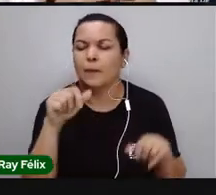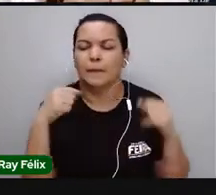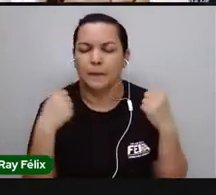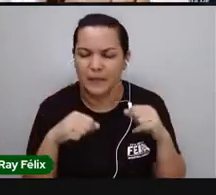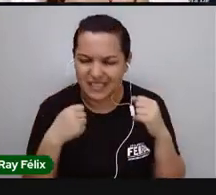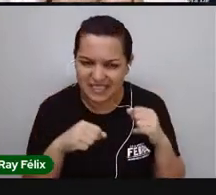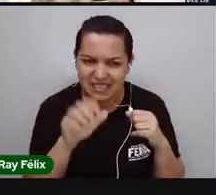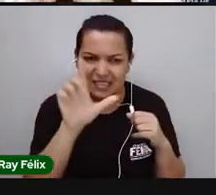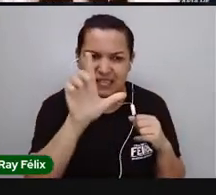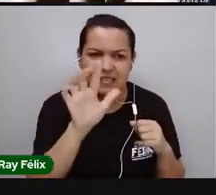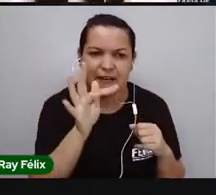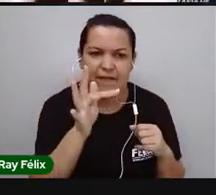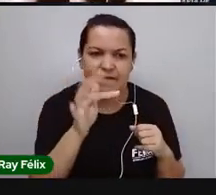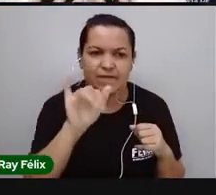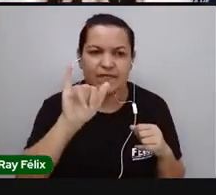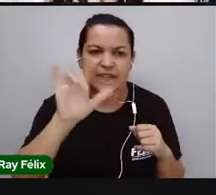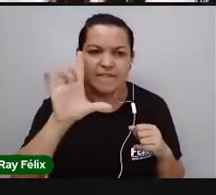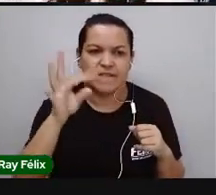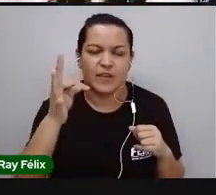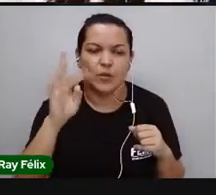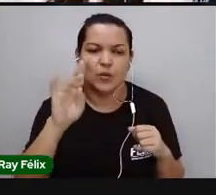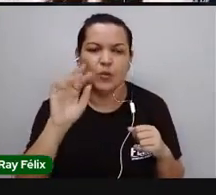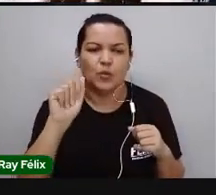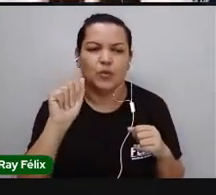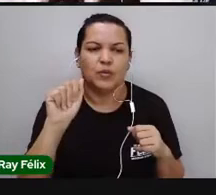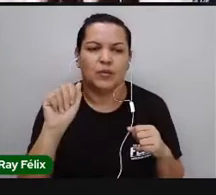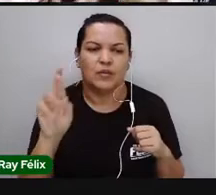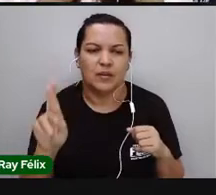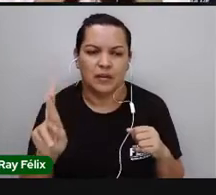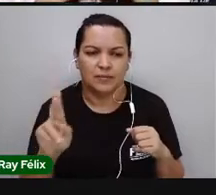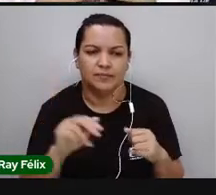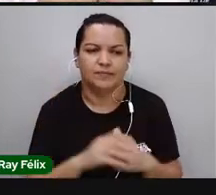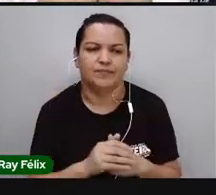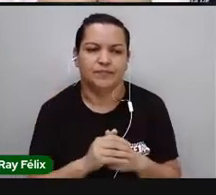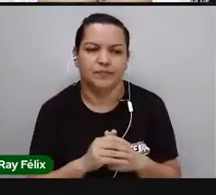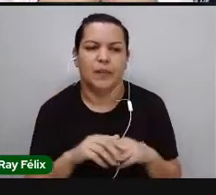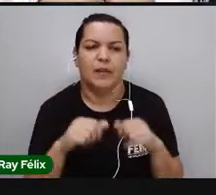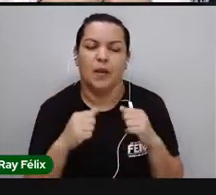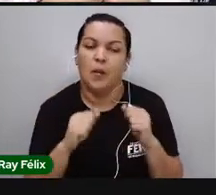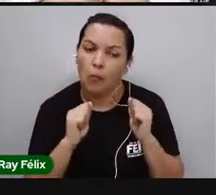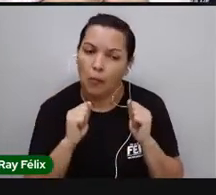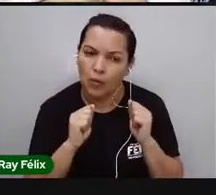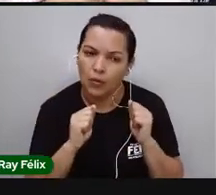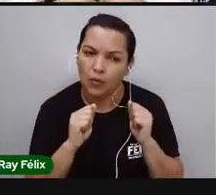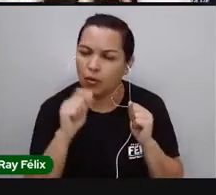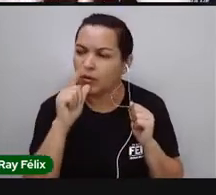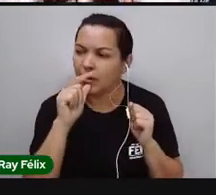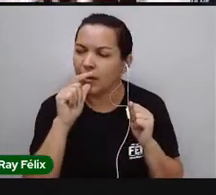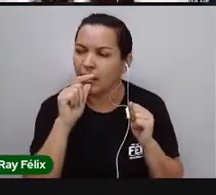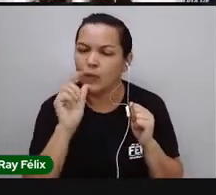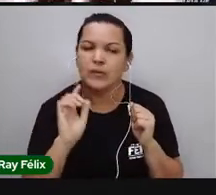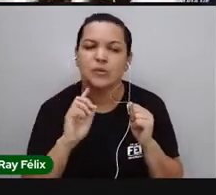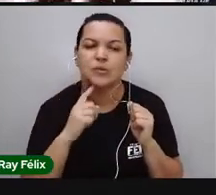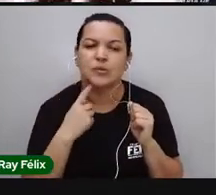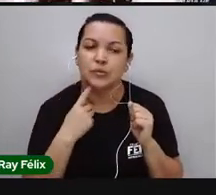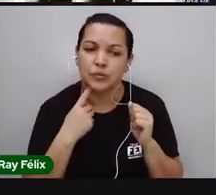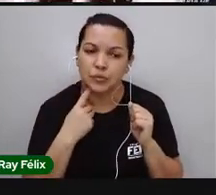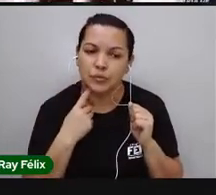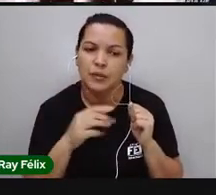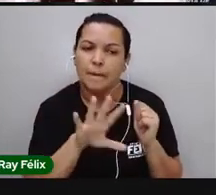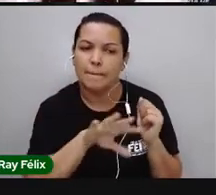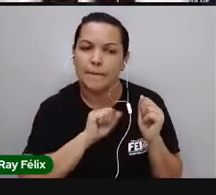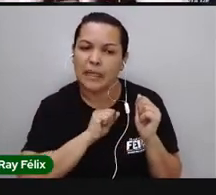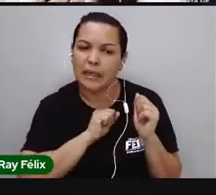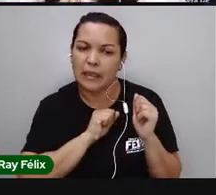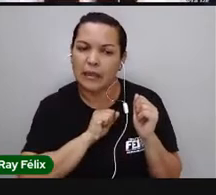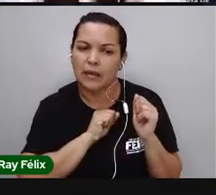de desinfecção dessa água, o que vai acontecer? A gente pode tá bebendo uma água contaminada e pode tá adquirindo doenças.